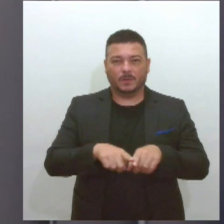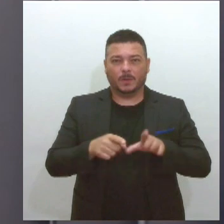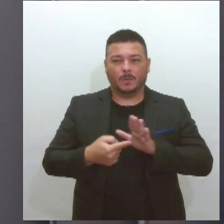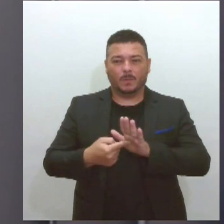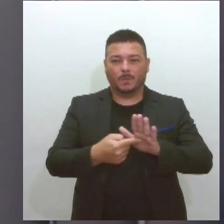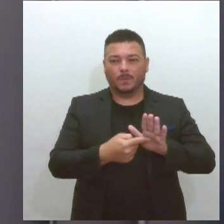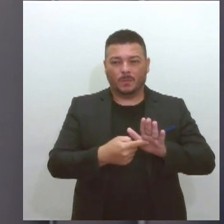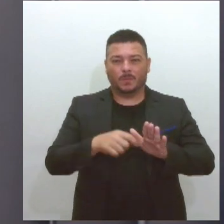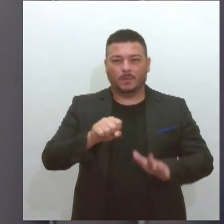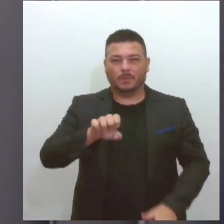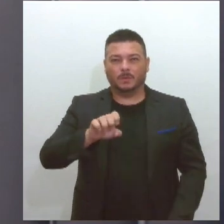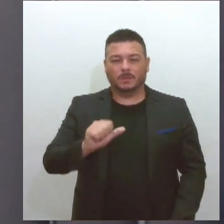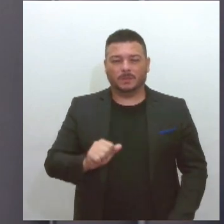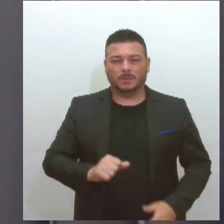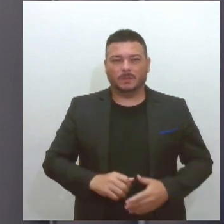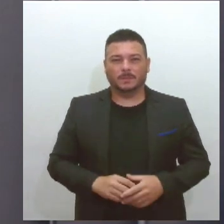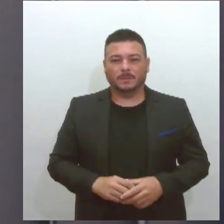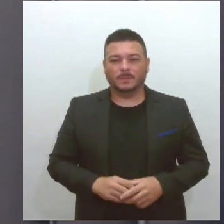Voltamos já.